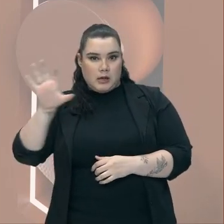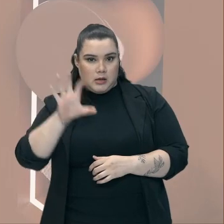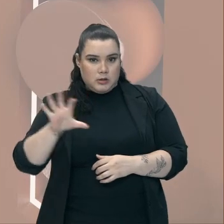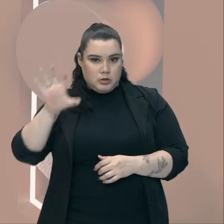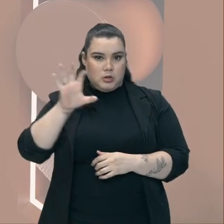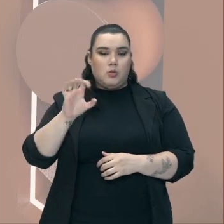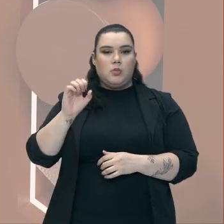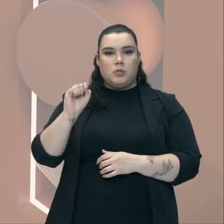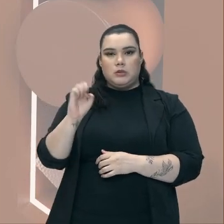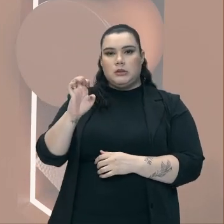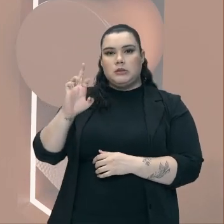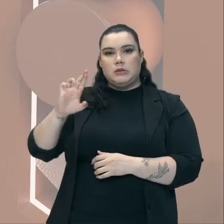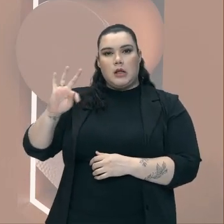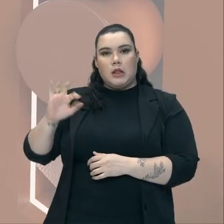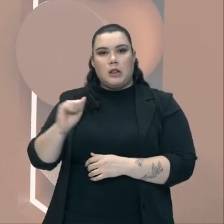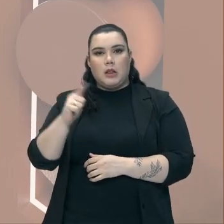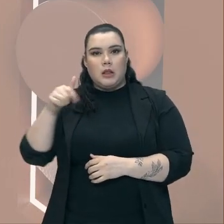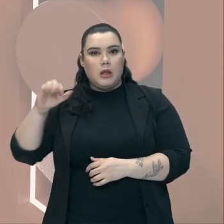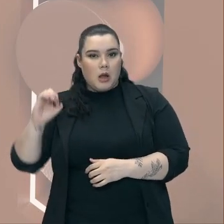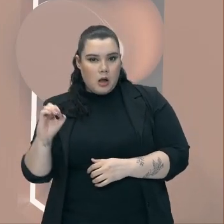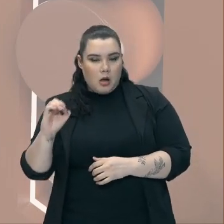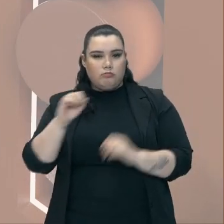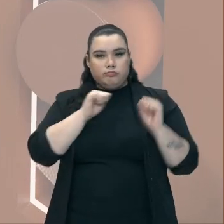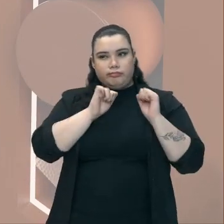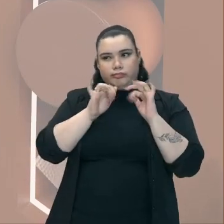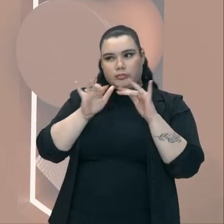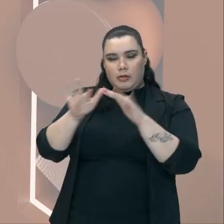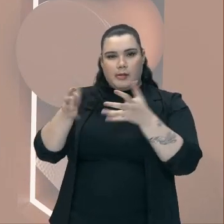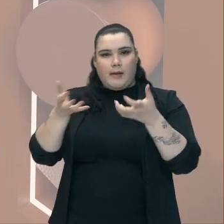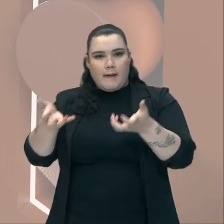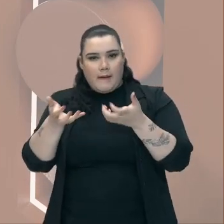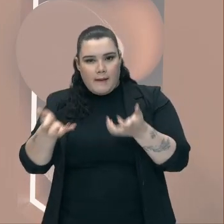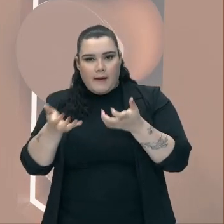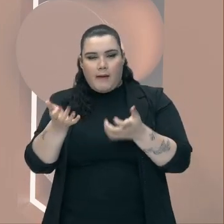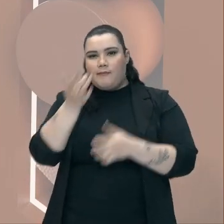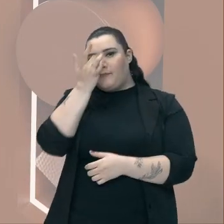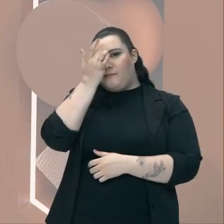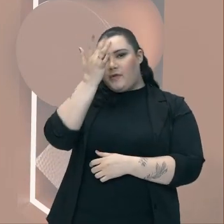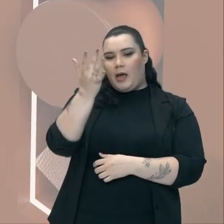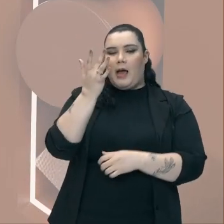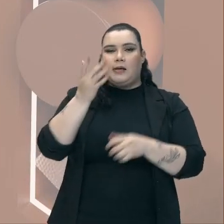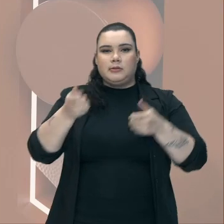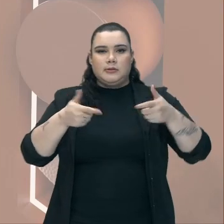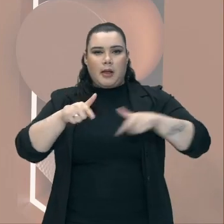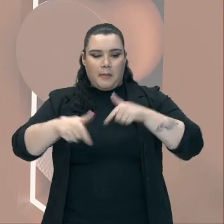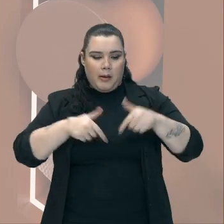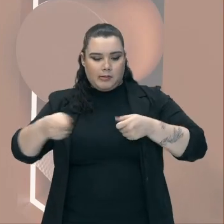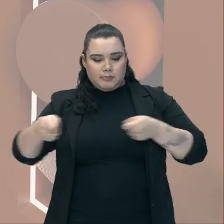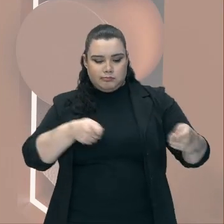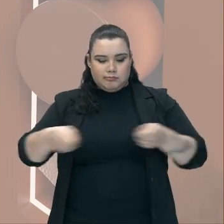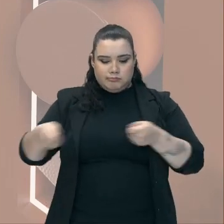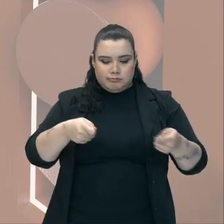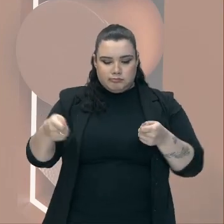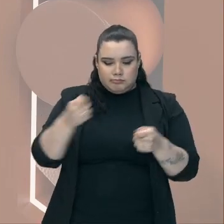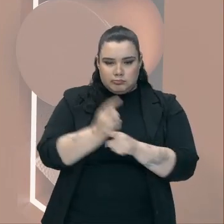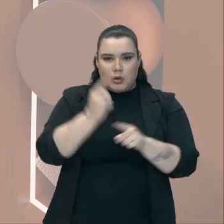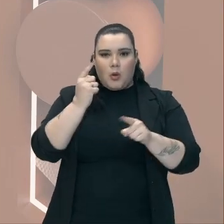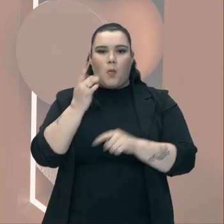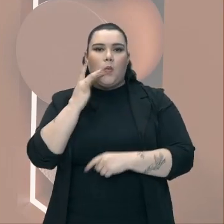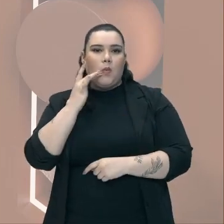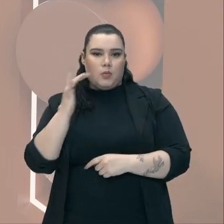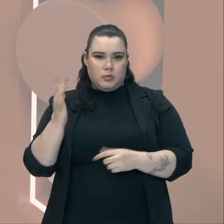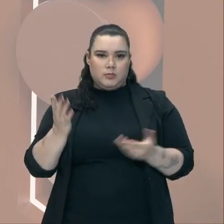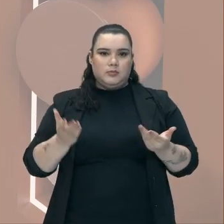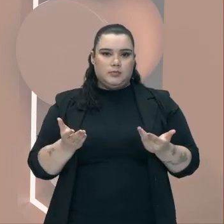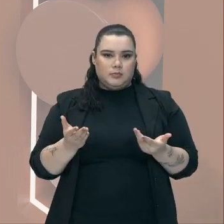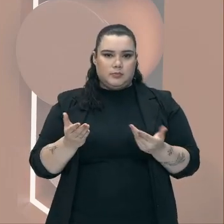gerais Então Na busca Do enriquecimento Fácil Daí o nome Galera Que vocês devem ter associado As